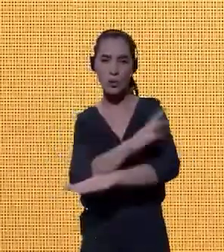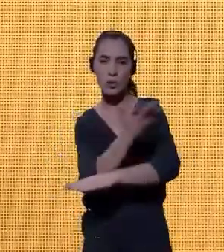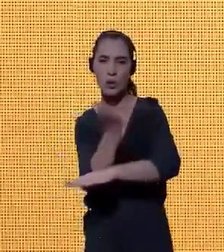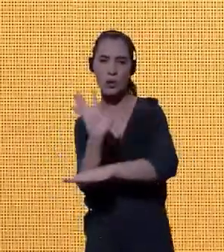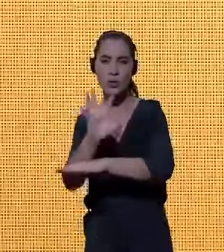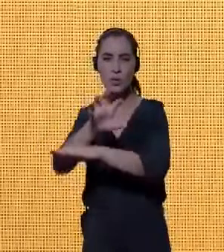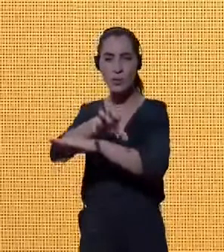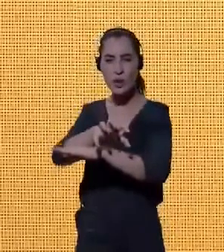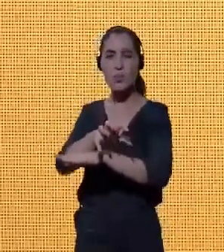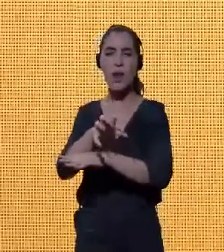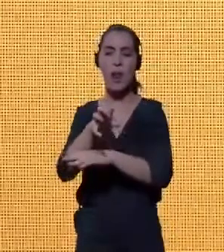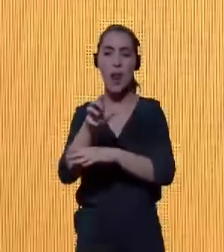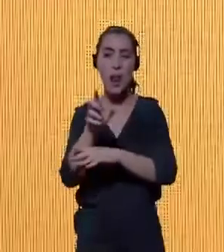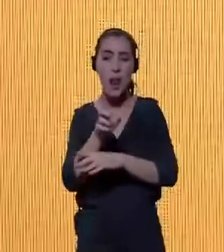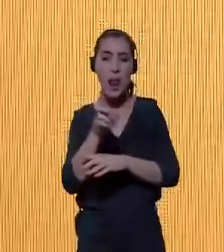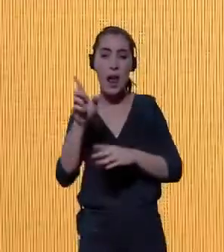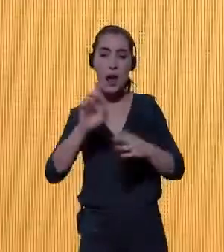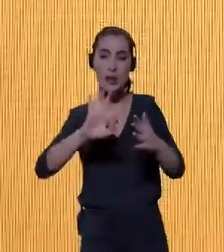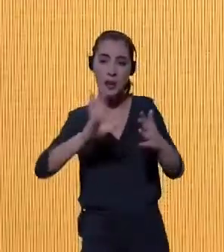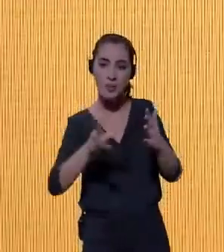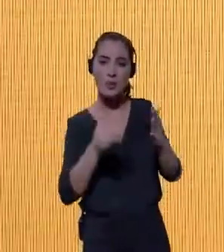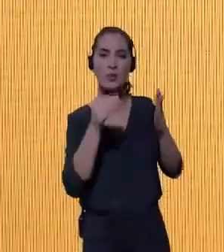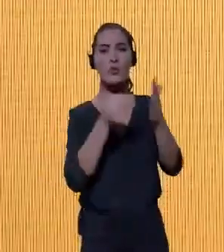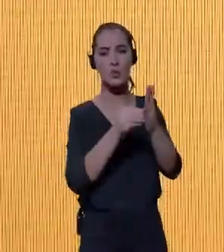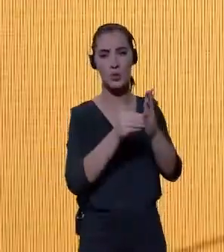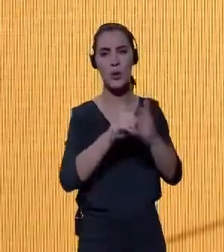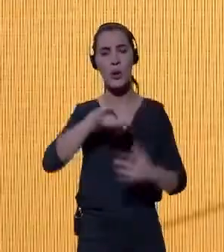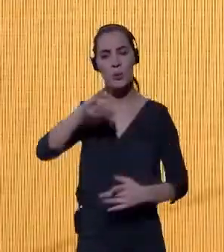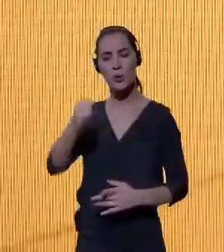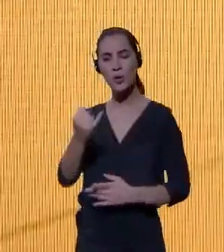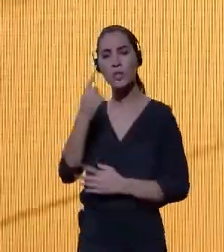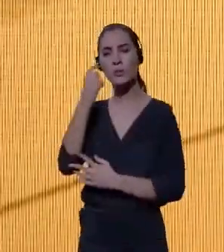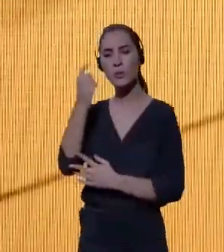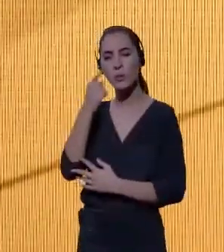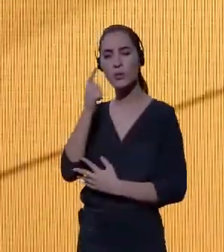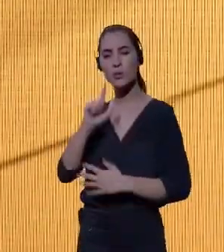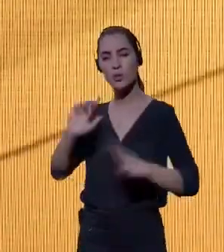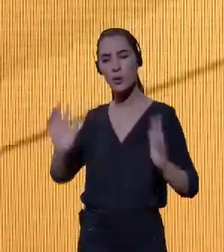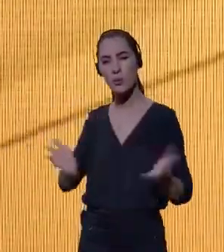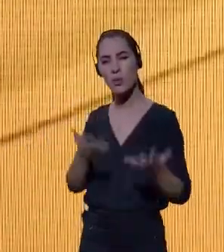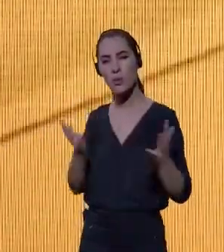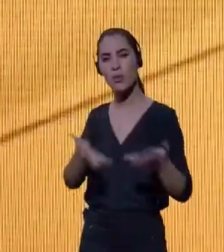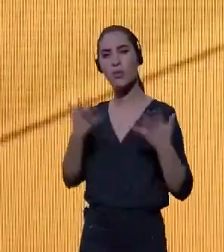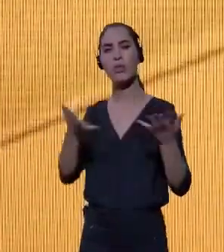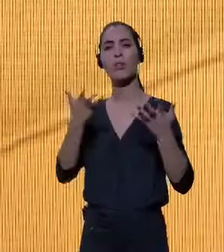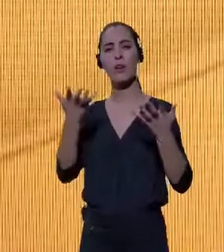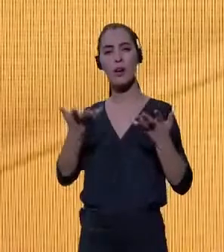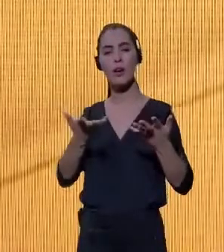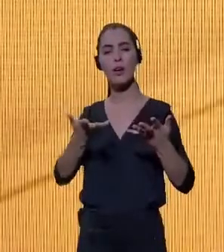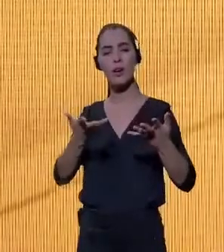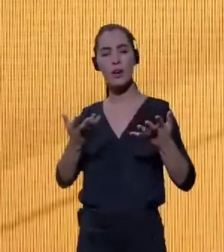missão que oferece uma oportunidade interessante para a promoção de crescimento econômico e geração de empregos em bases sustentáveis,